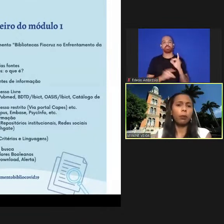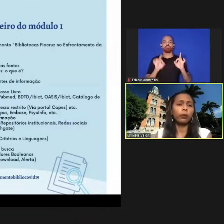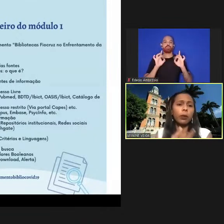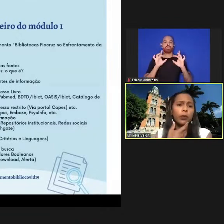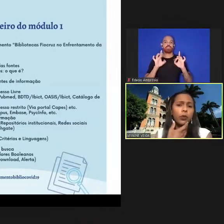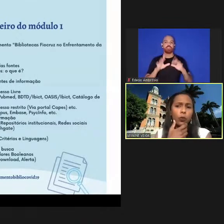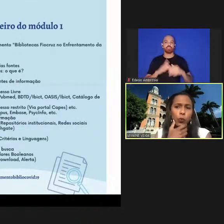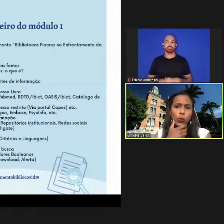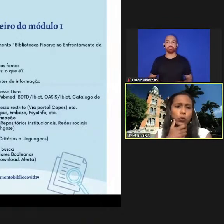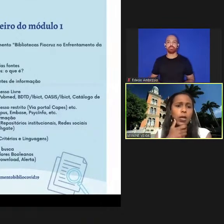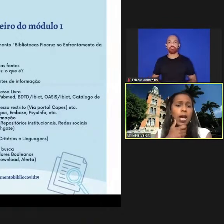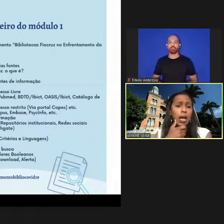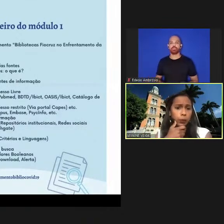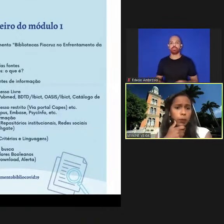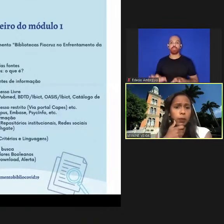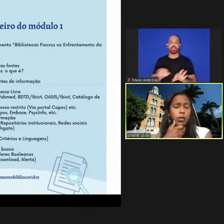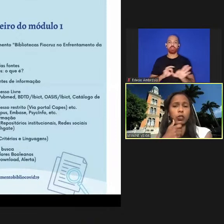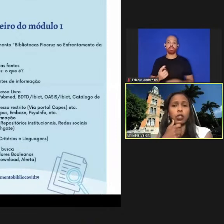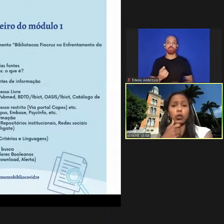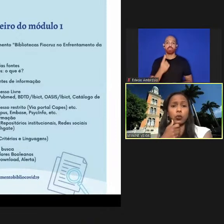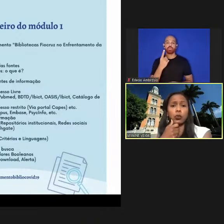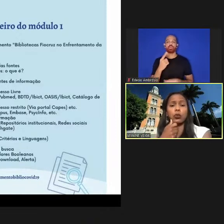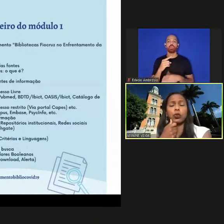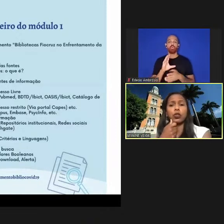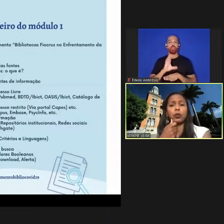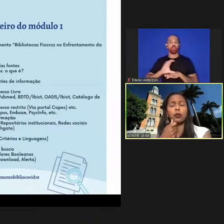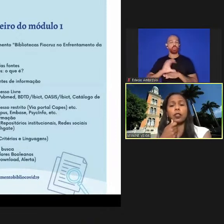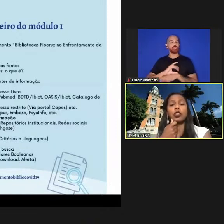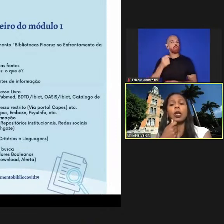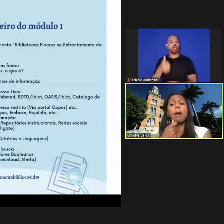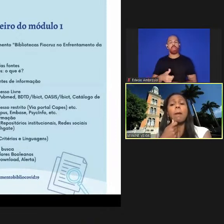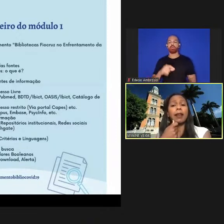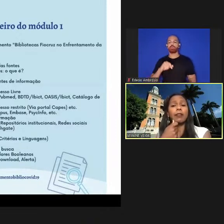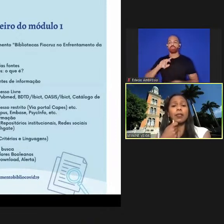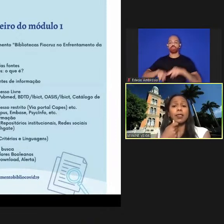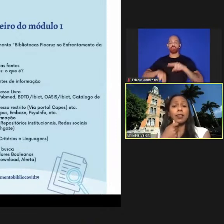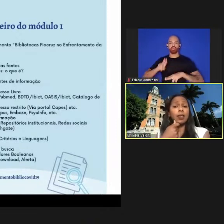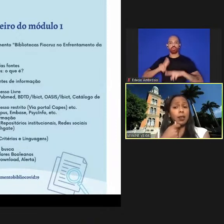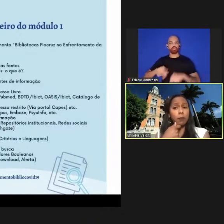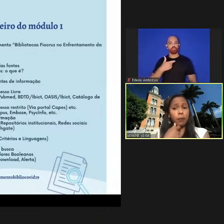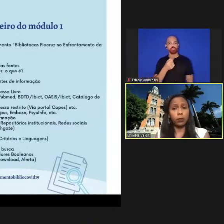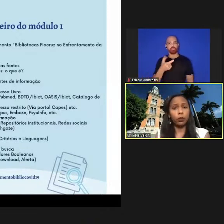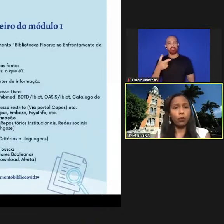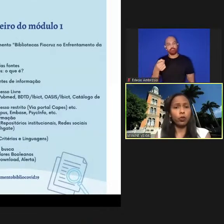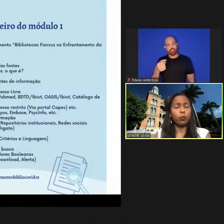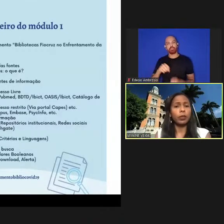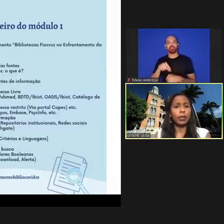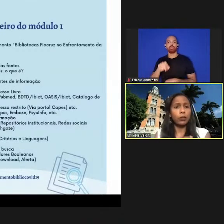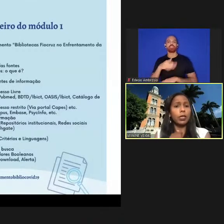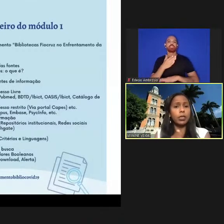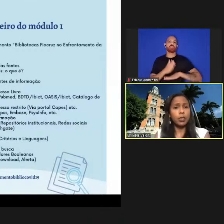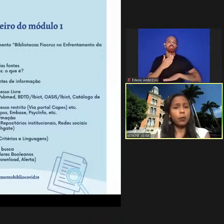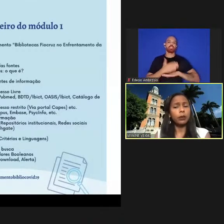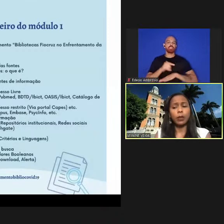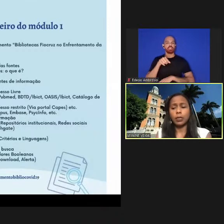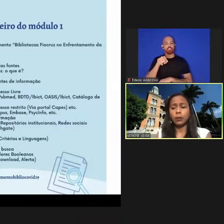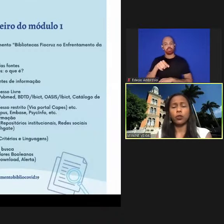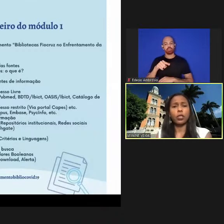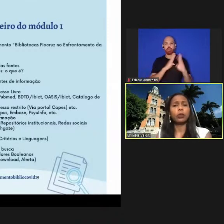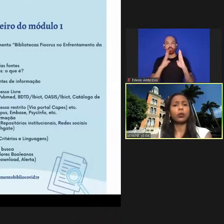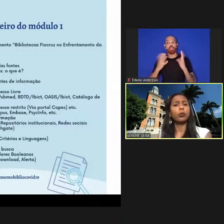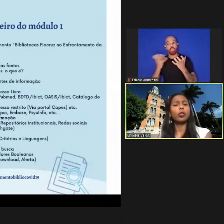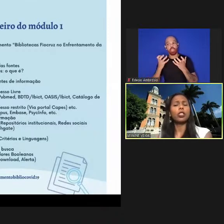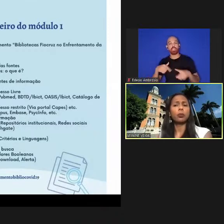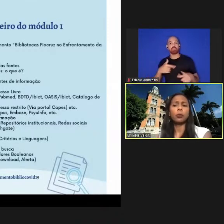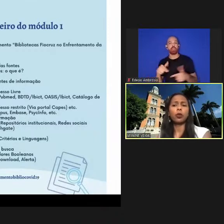montamos um curso rapidamente em junho de 2020 para fazer esse treinamento com os bibliotecários que queriam atuar nesse